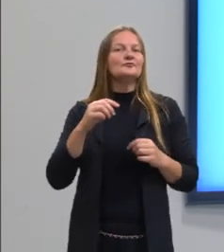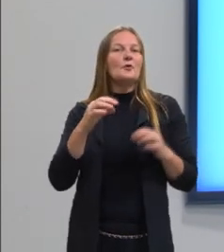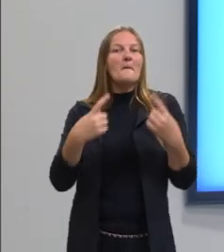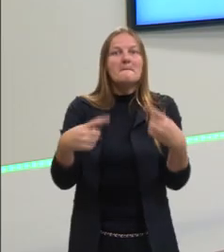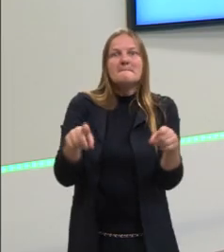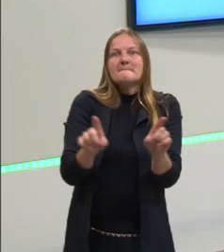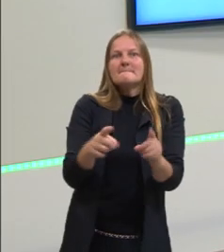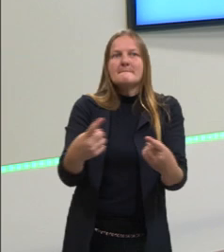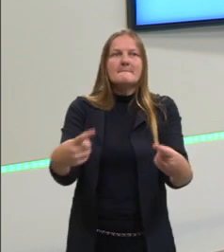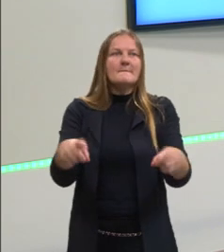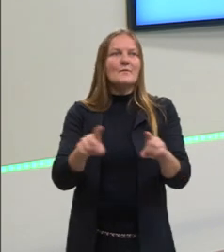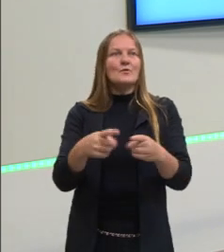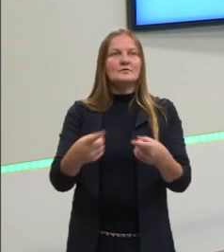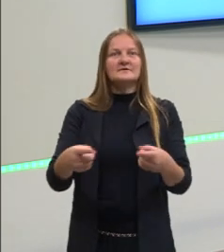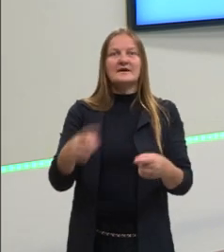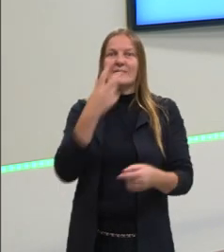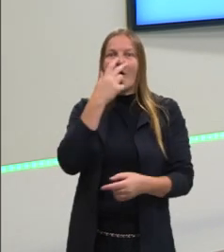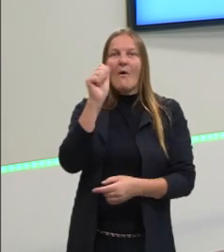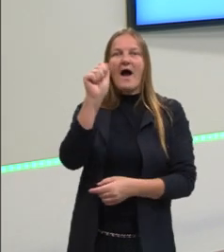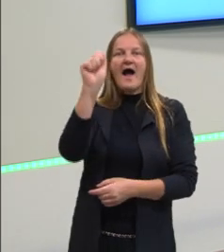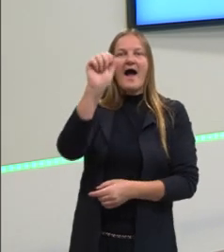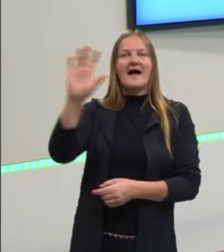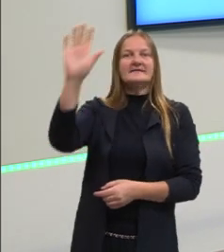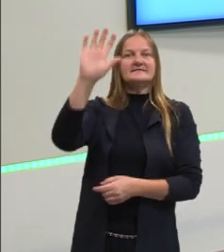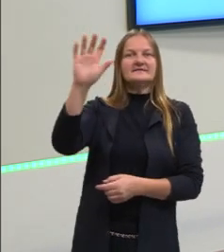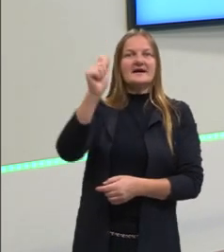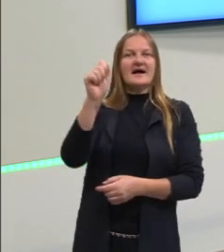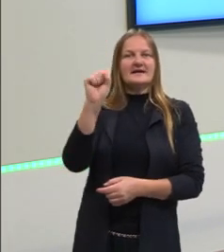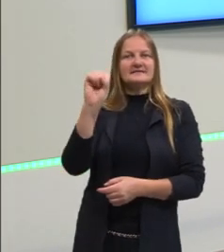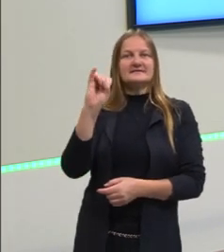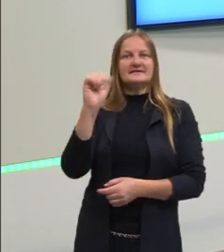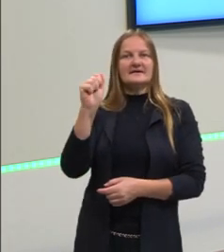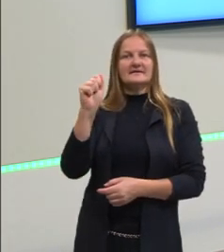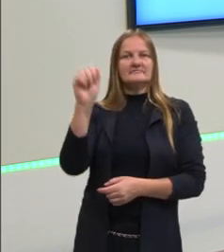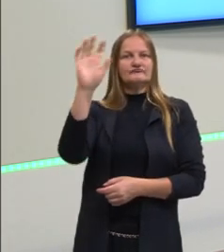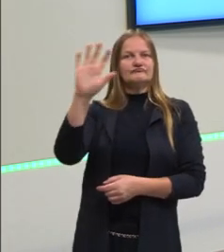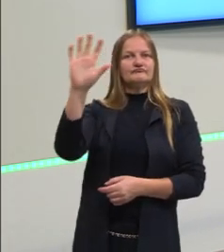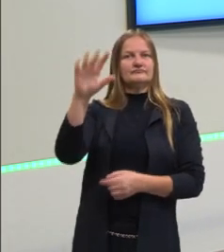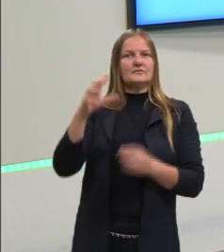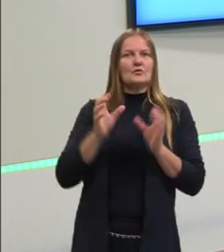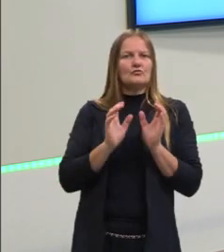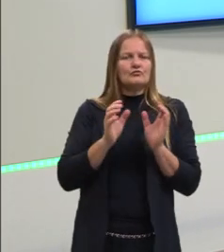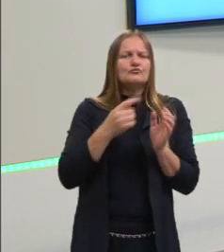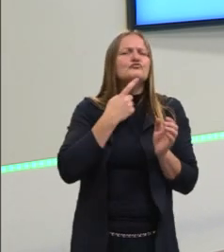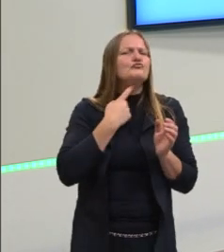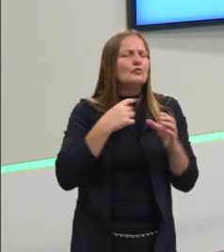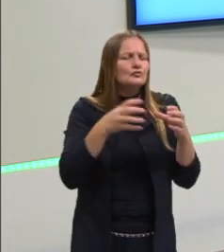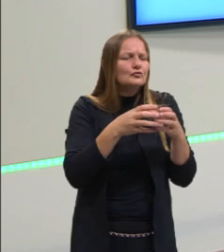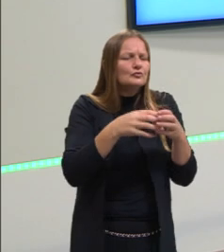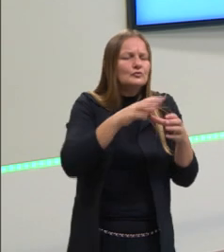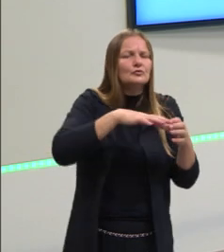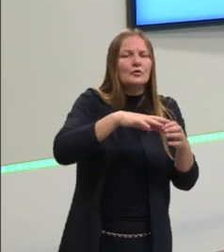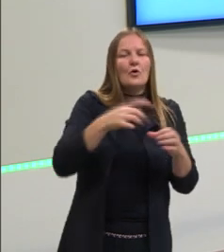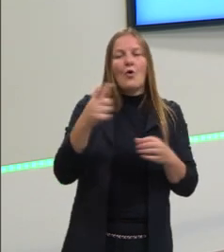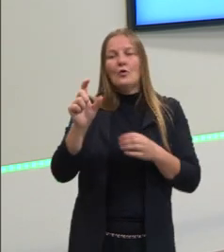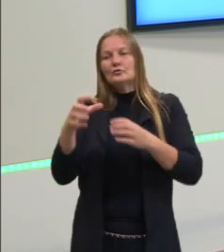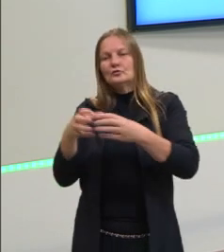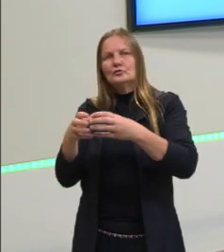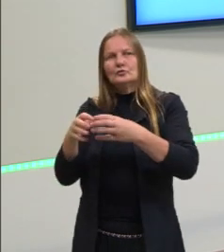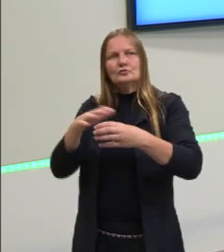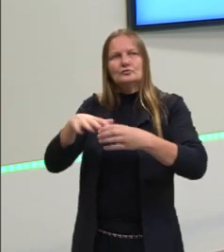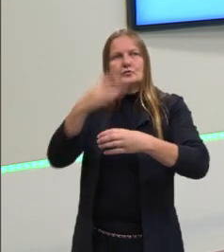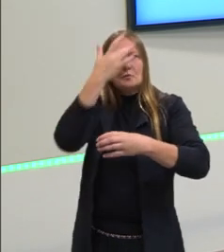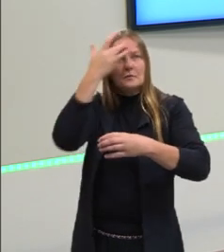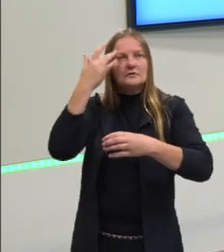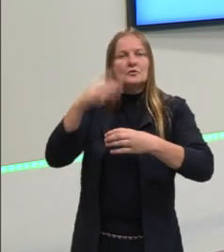de asiáticos, então, esse grupo de pessoas gosta de um estilo musical específico. Outro grupo de pessoas, por